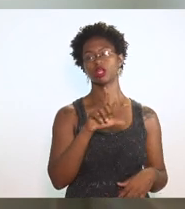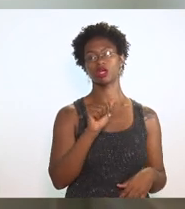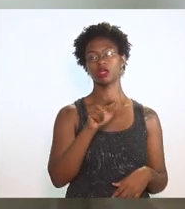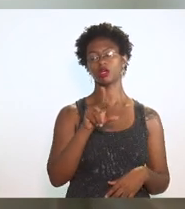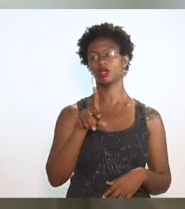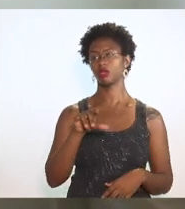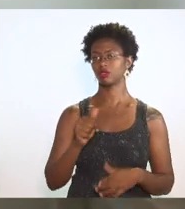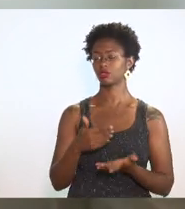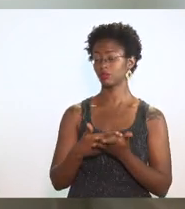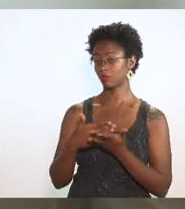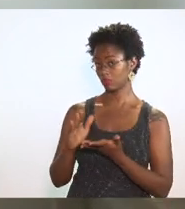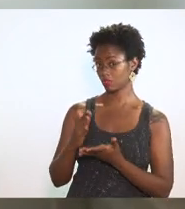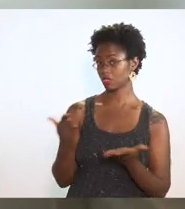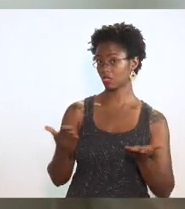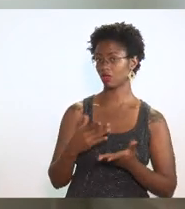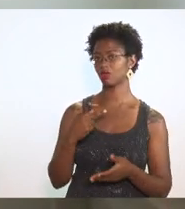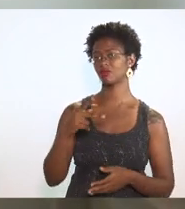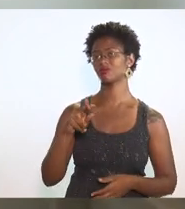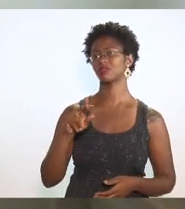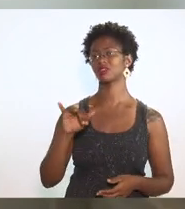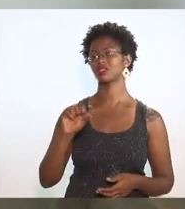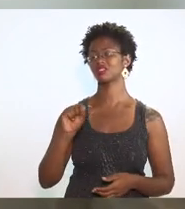Priscila Sacalém, a palavra é sua.